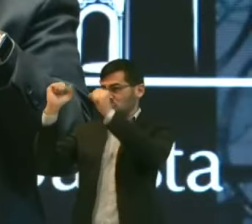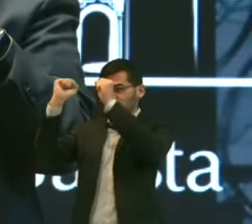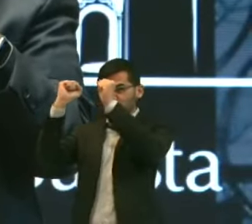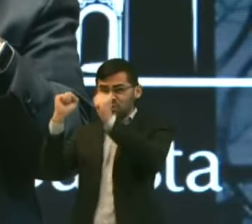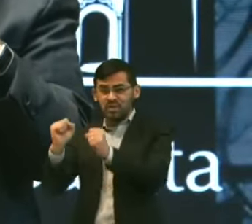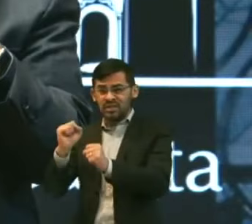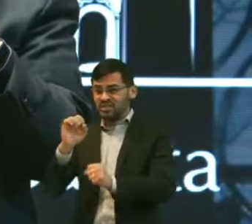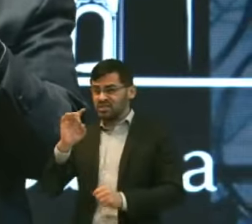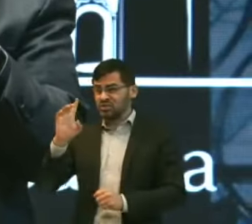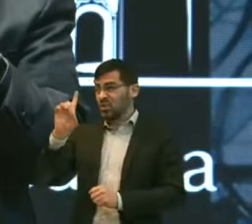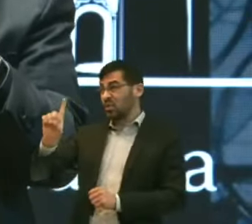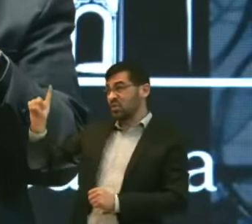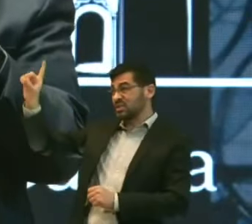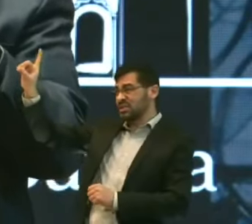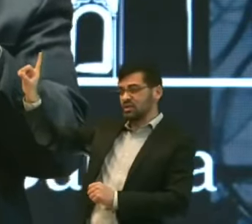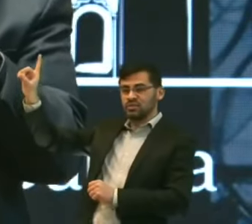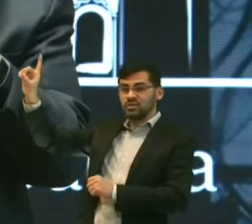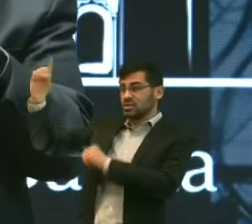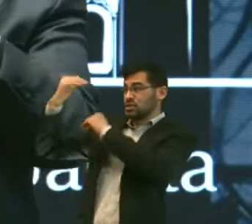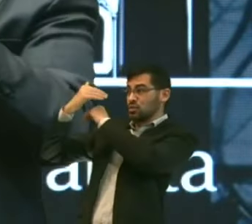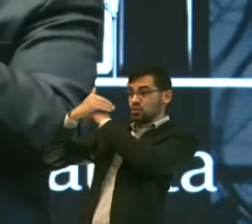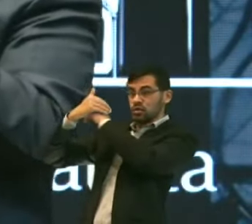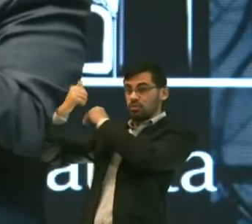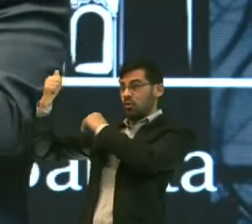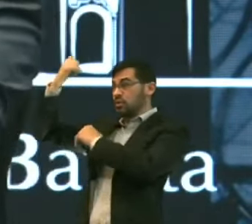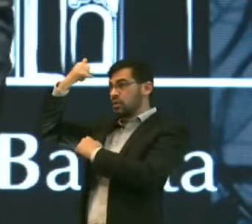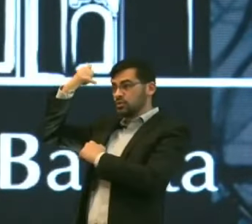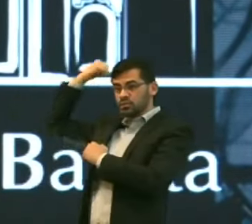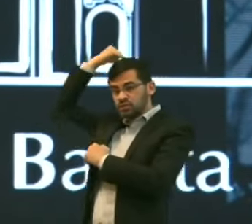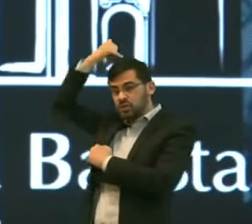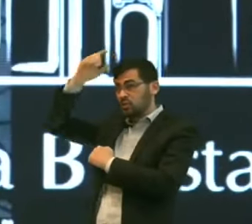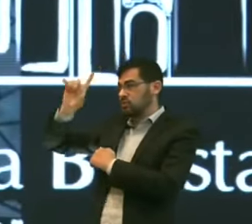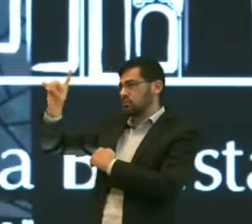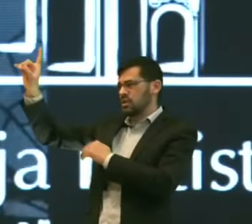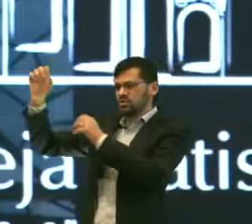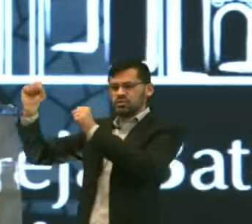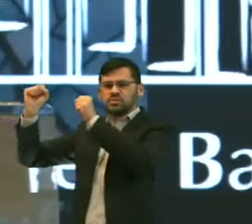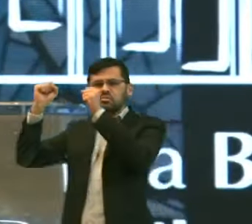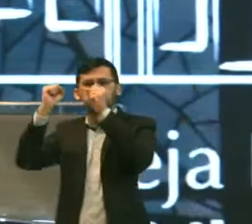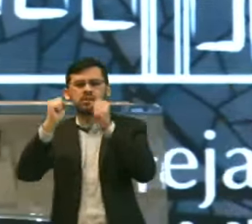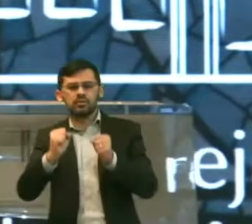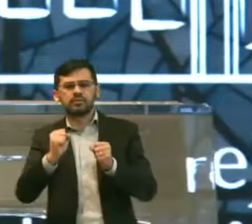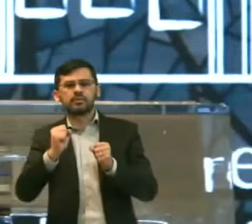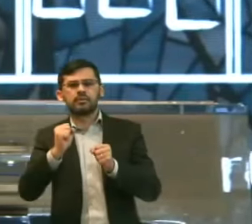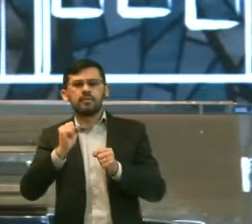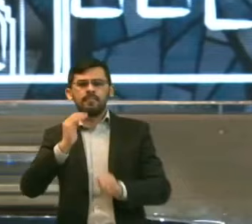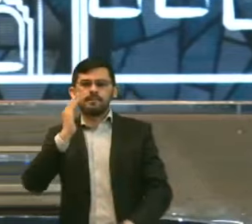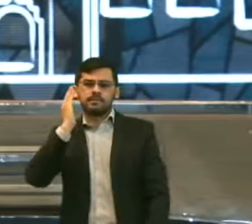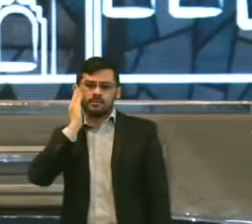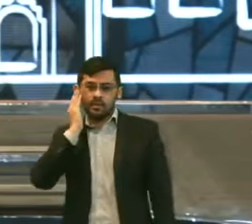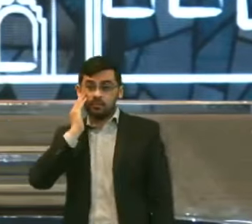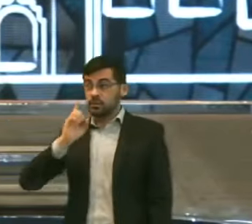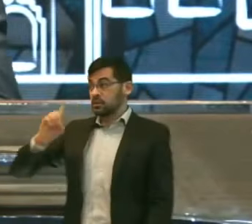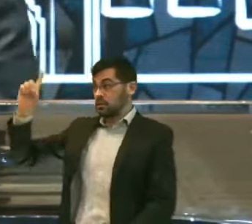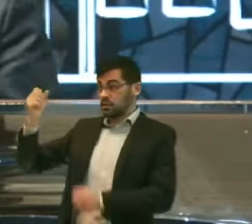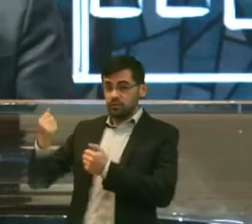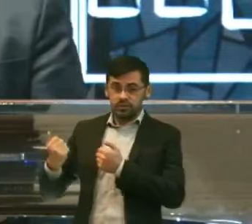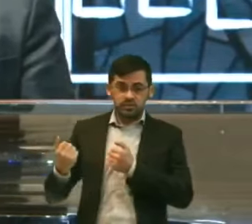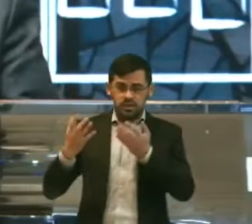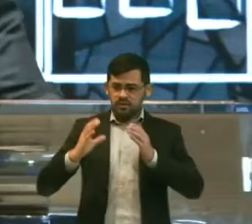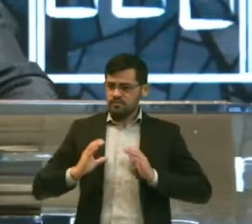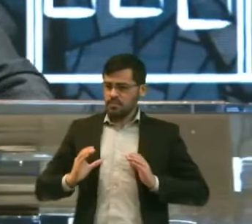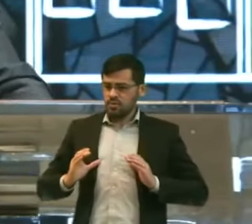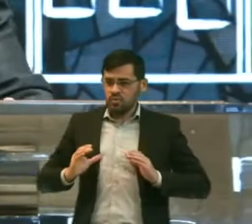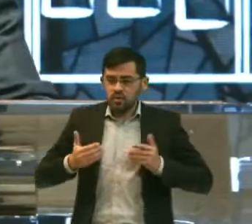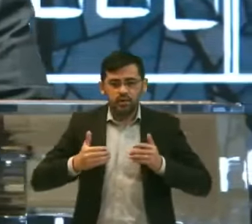está naquele Que nos chamou E nos ungiu O Deus Todo poderoso Sabe o vai vir? Uma grande ousadia Uma certeza